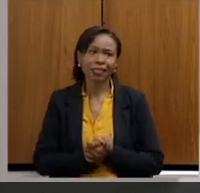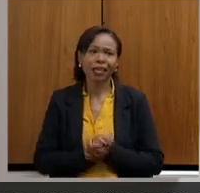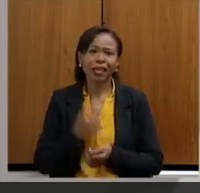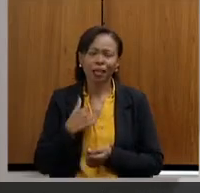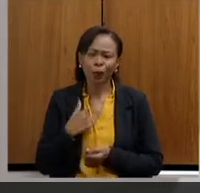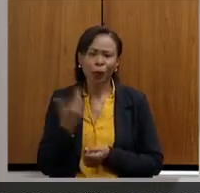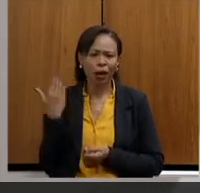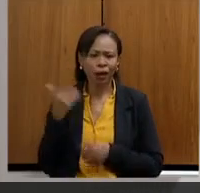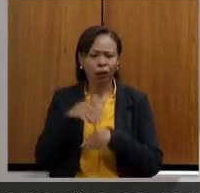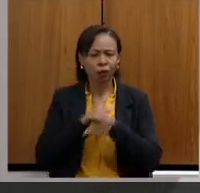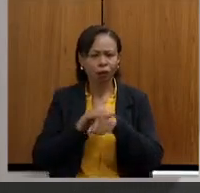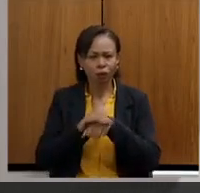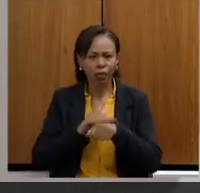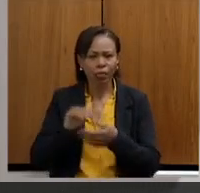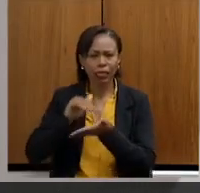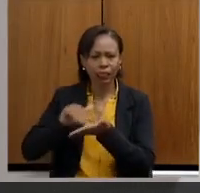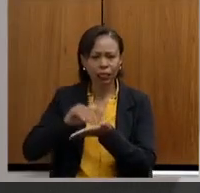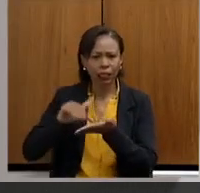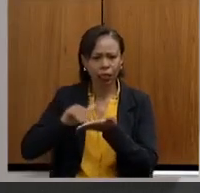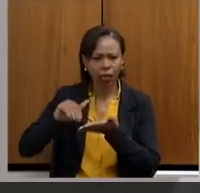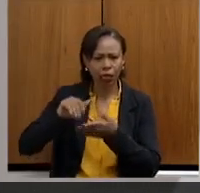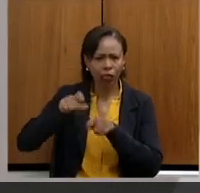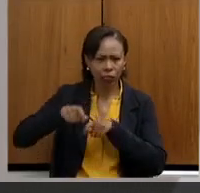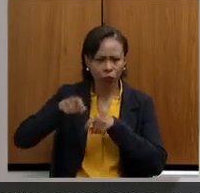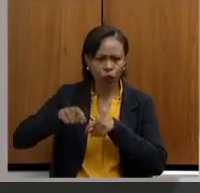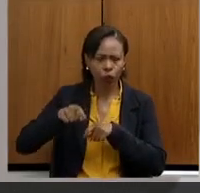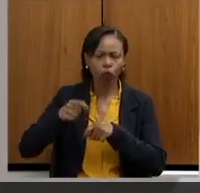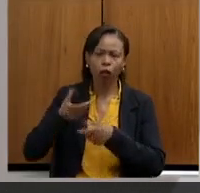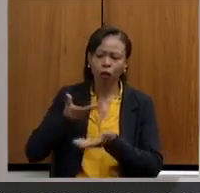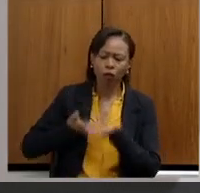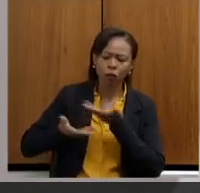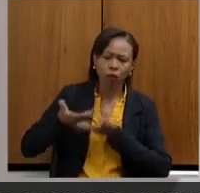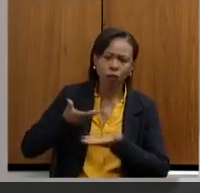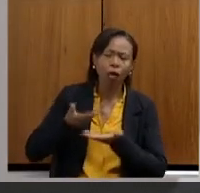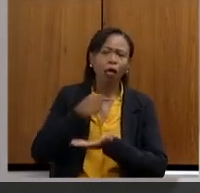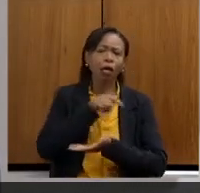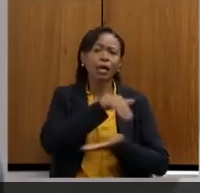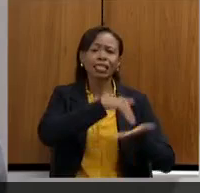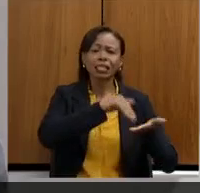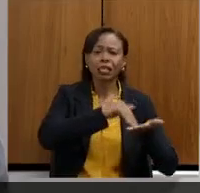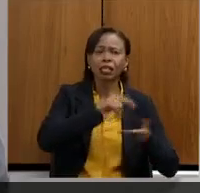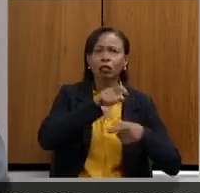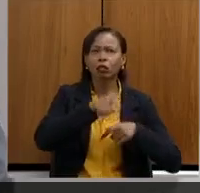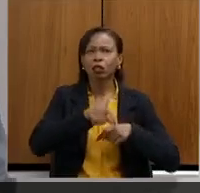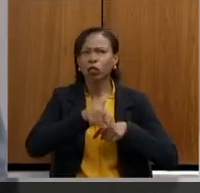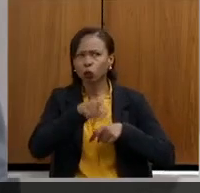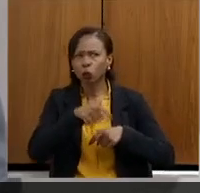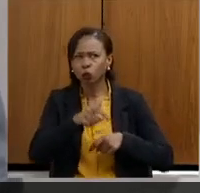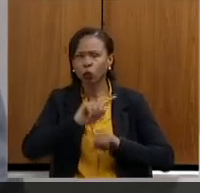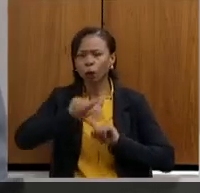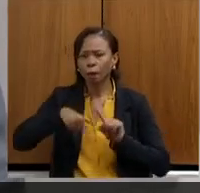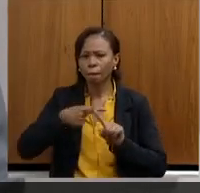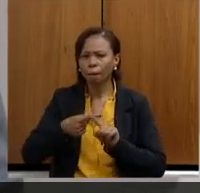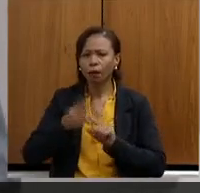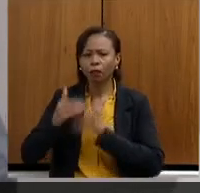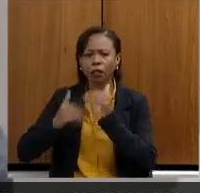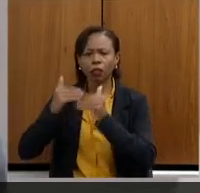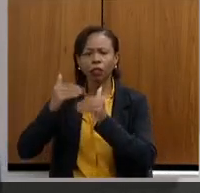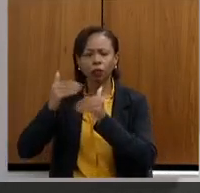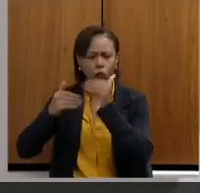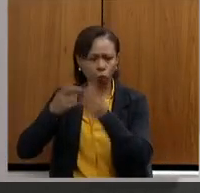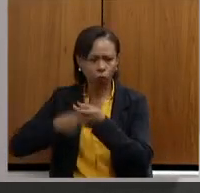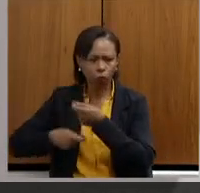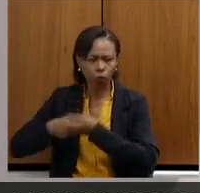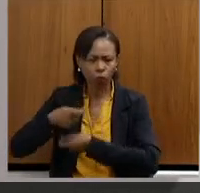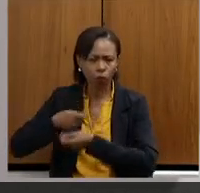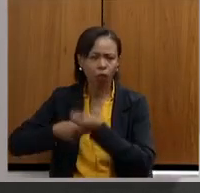a secretária da Agricultura, esse entrosamento, secretaria de Agricultura, secretaria de Desenvolvimento, secretaria de